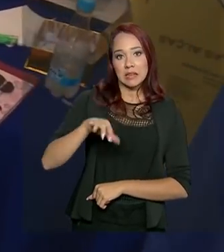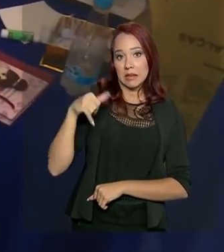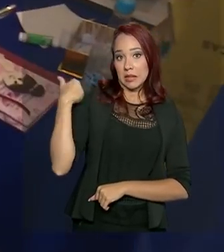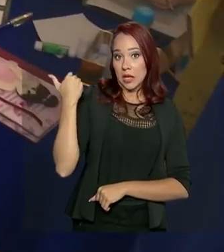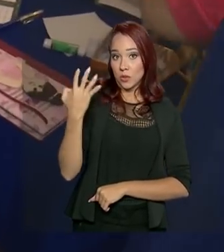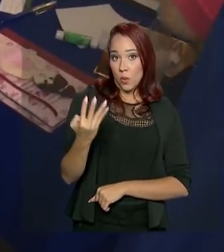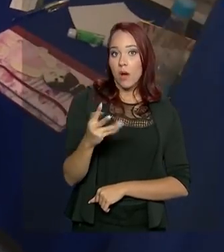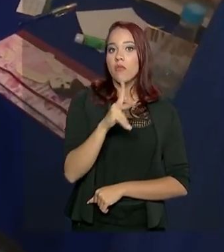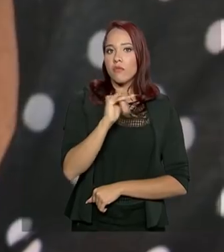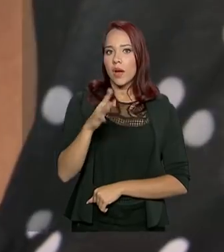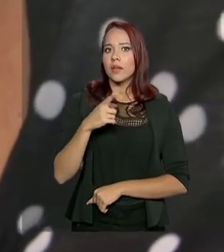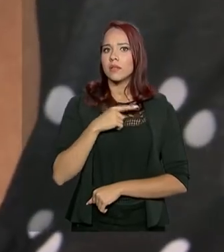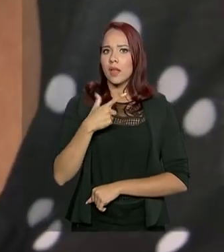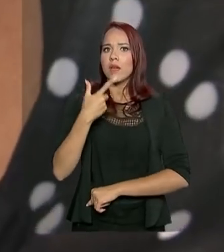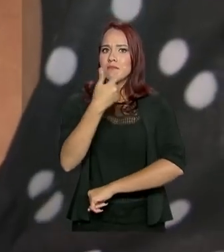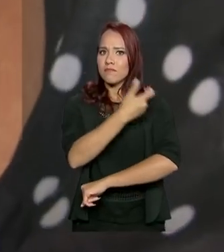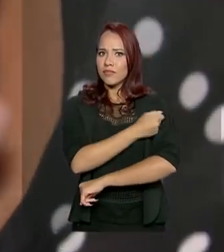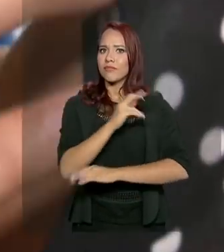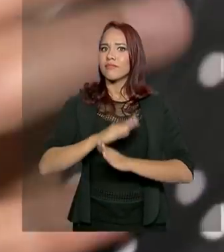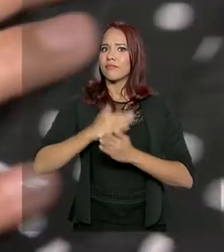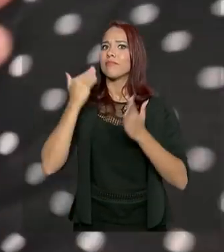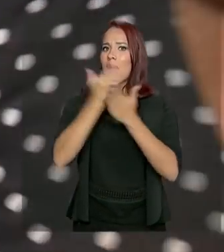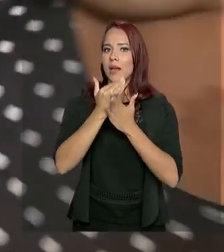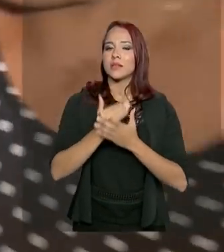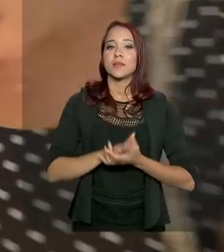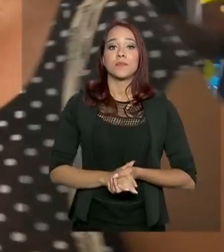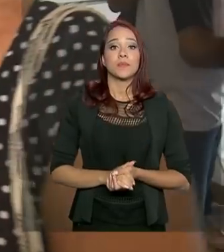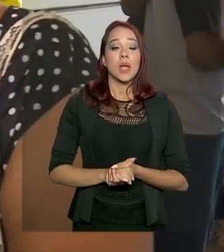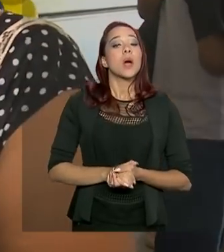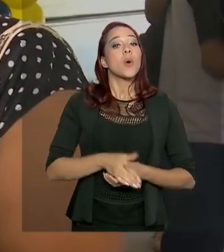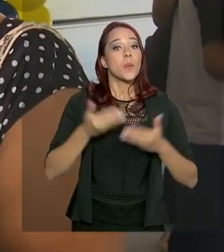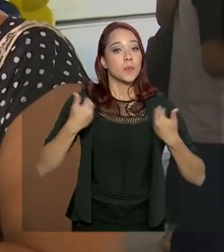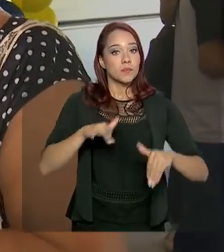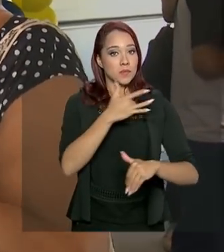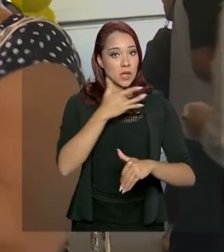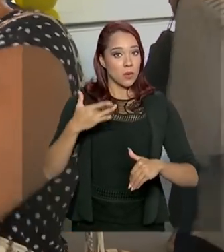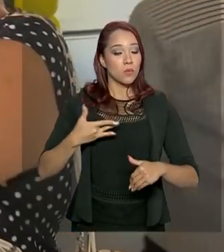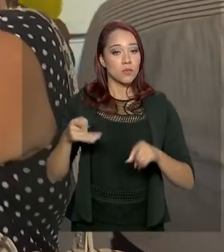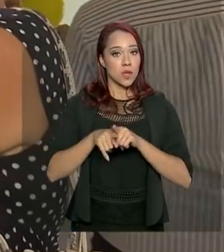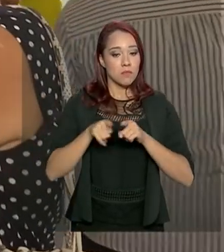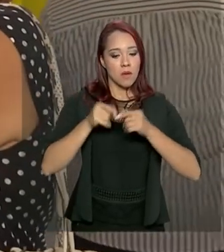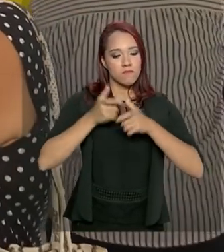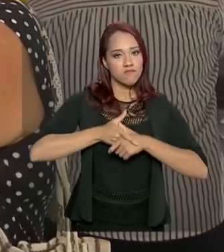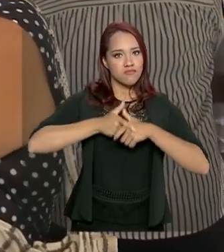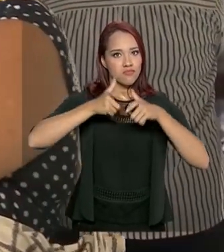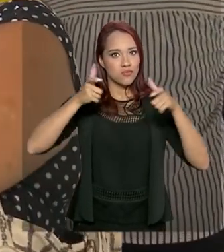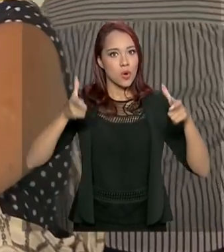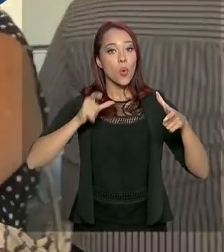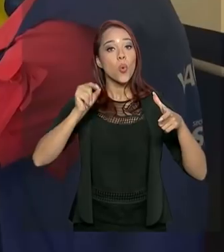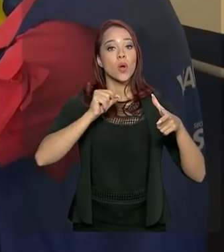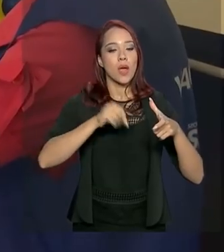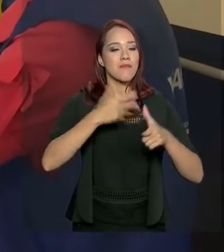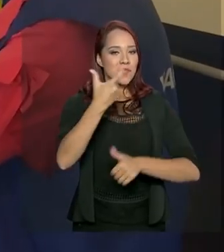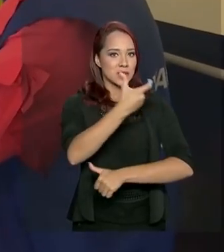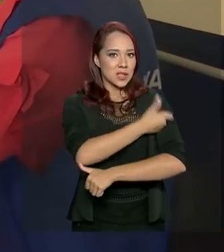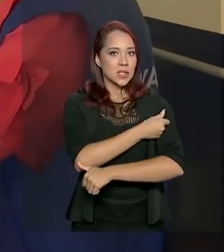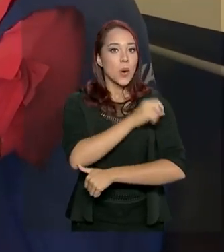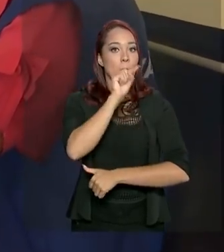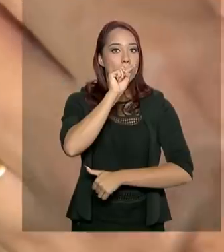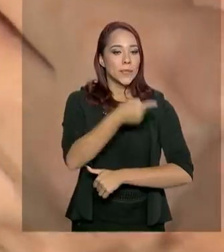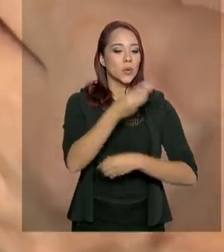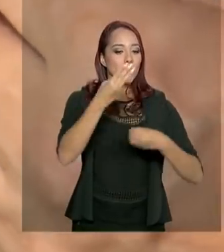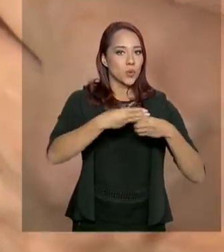vão receber reforço da dose. Além disso, o Ministério da Saúde irá ampliar gradativamente a vacinação em mil